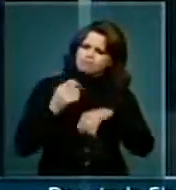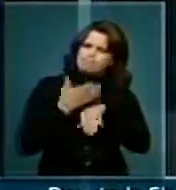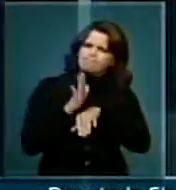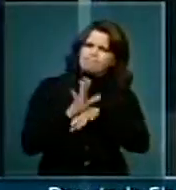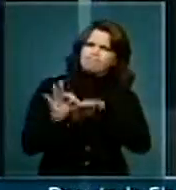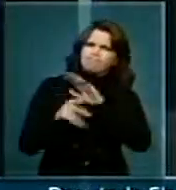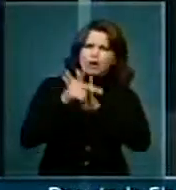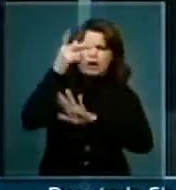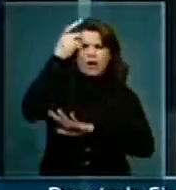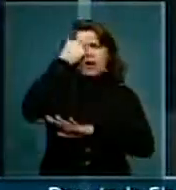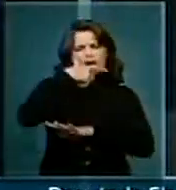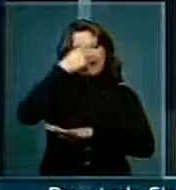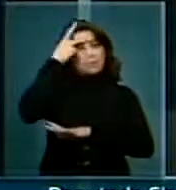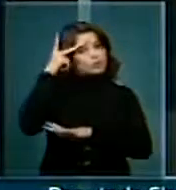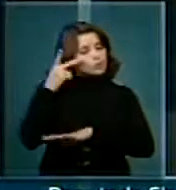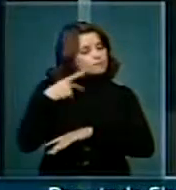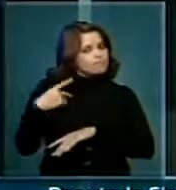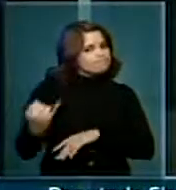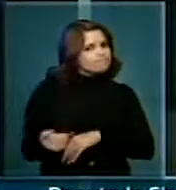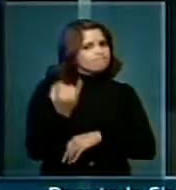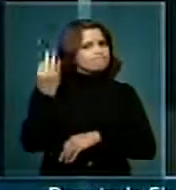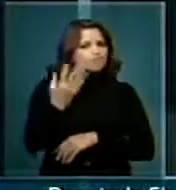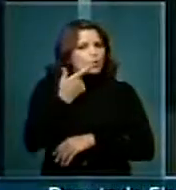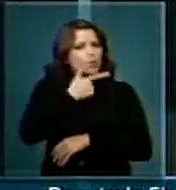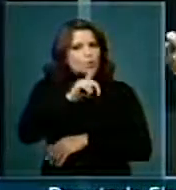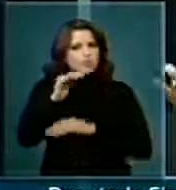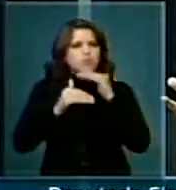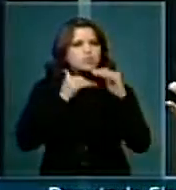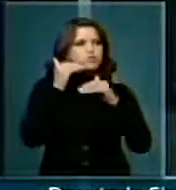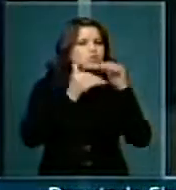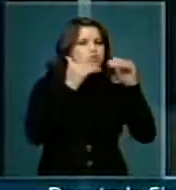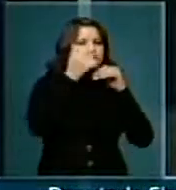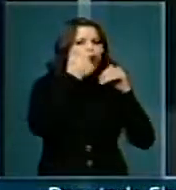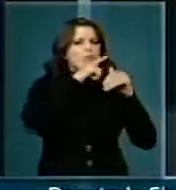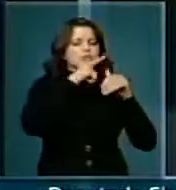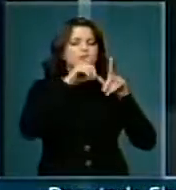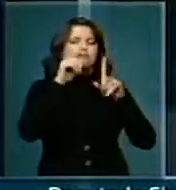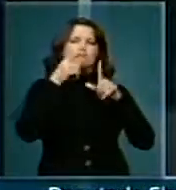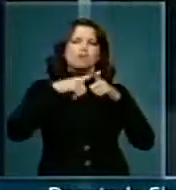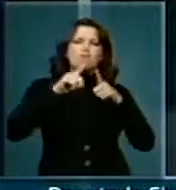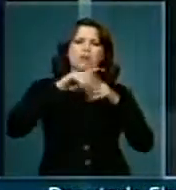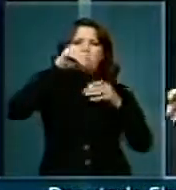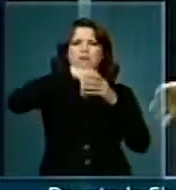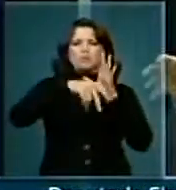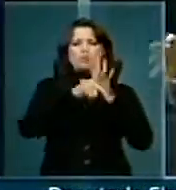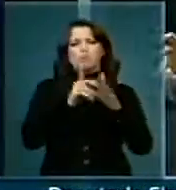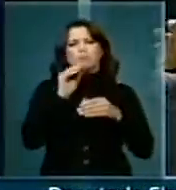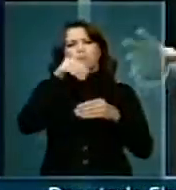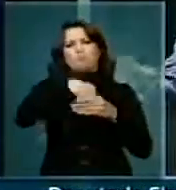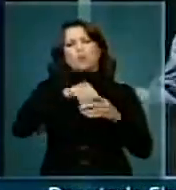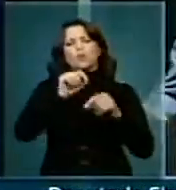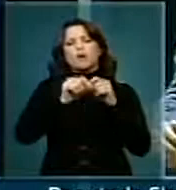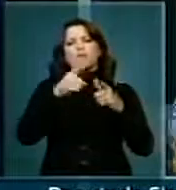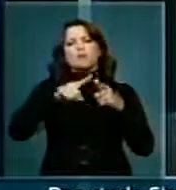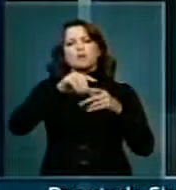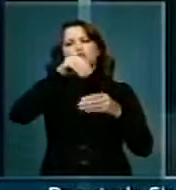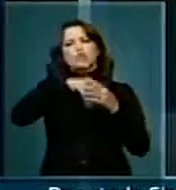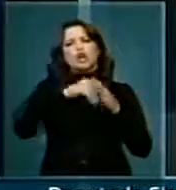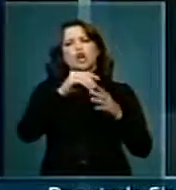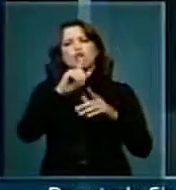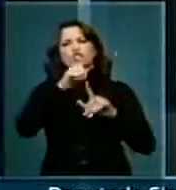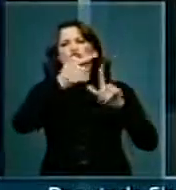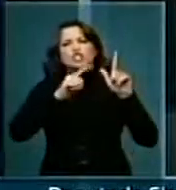capacitação das pessoas foi determinante para eles passarem a superar as dificuldades impostas, não apenas pelas questões